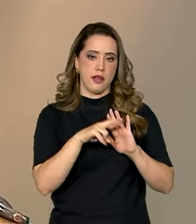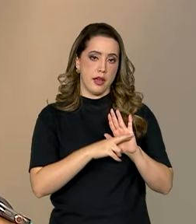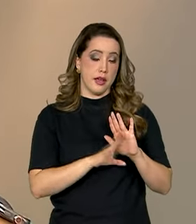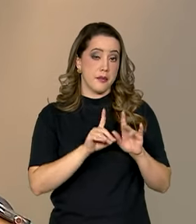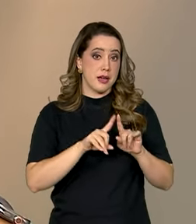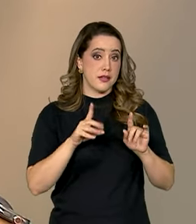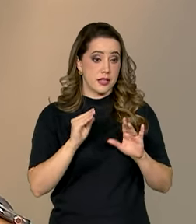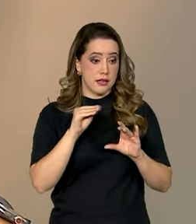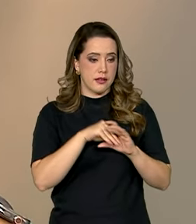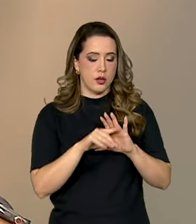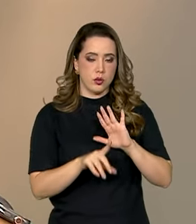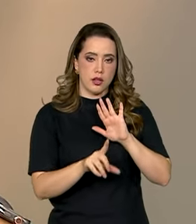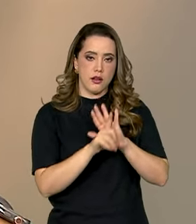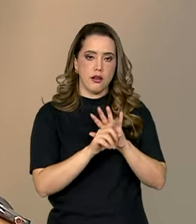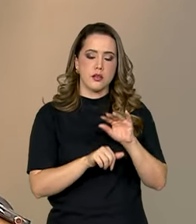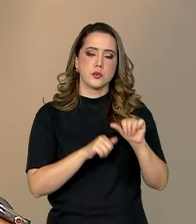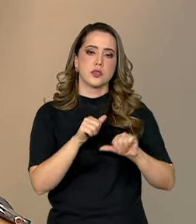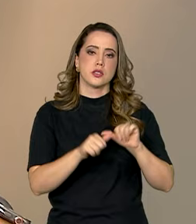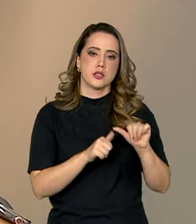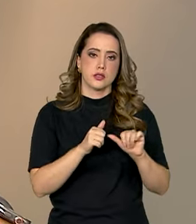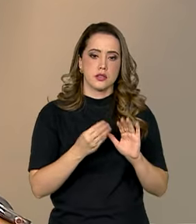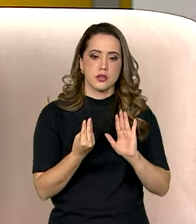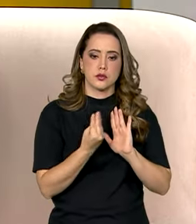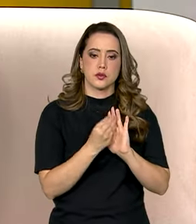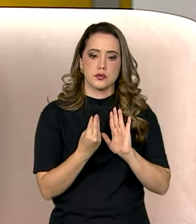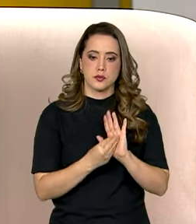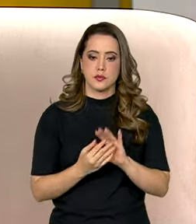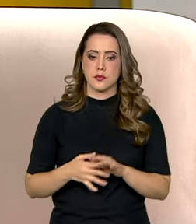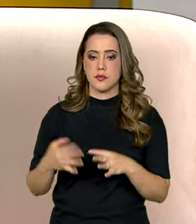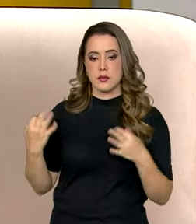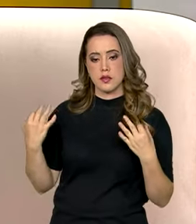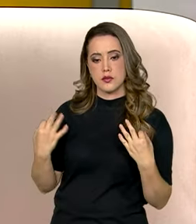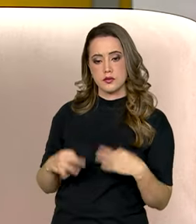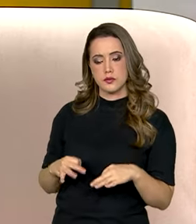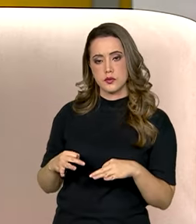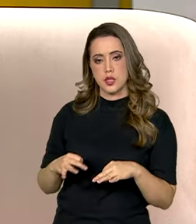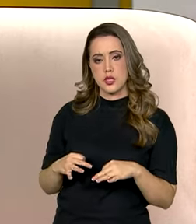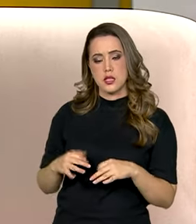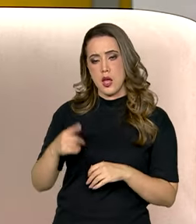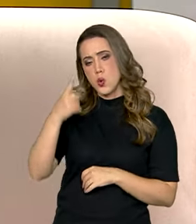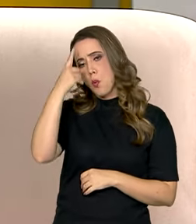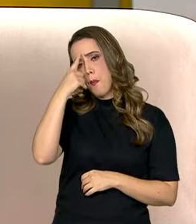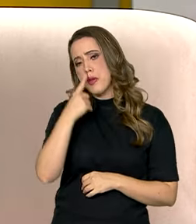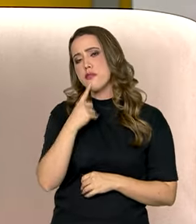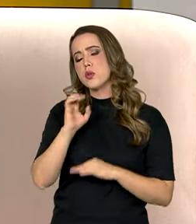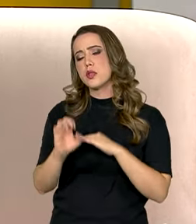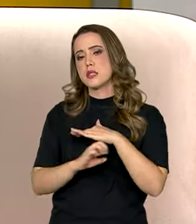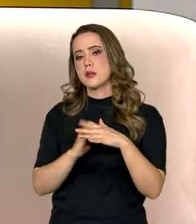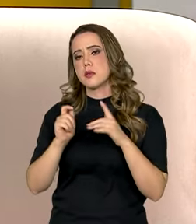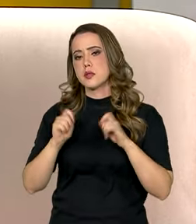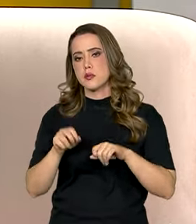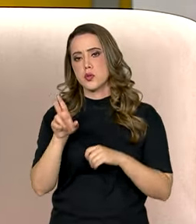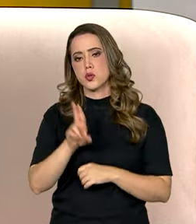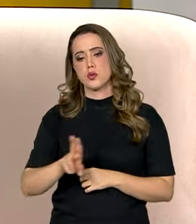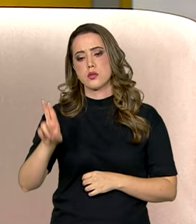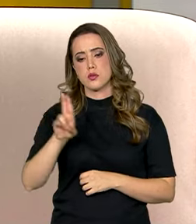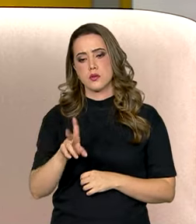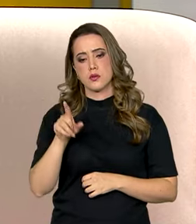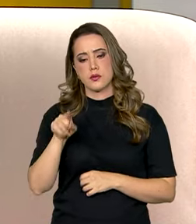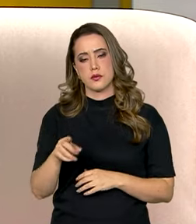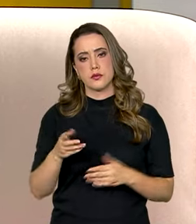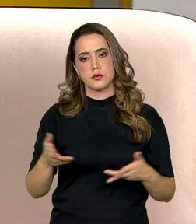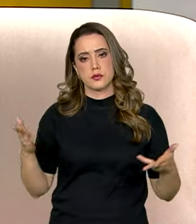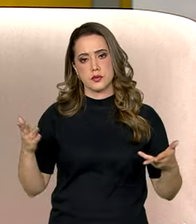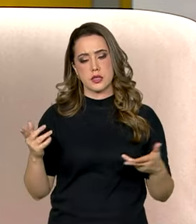e são algumas das mudanças que estão sendo colocadas nesse projeto de lei. Certo. E o perfil das empresas que vão poder usufruir aí dessa